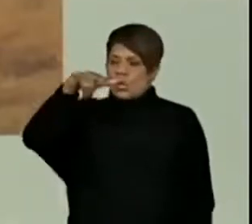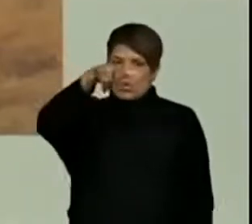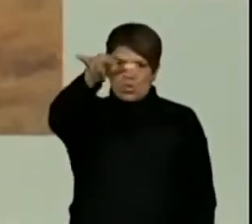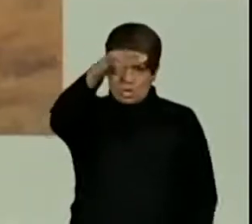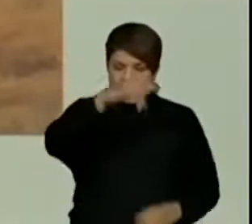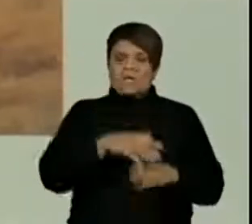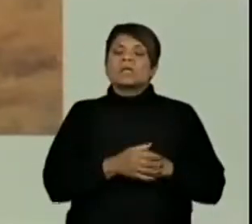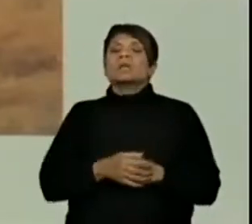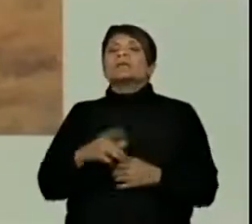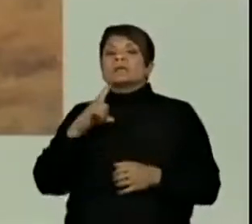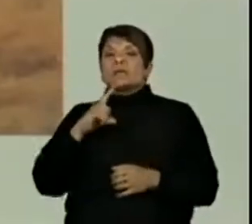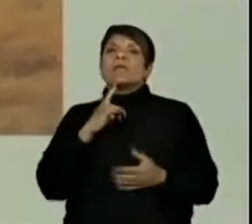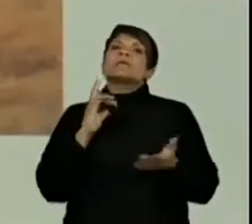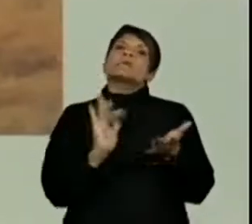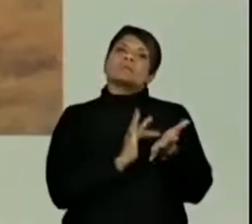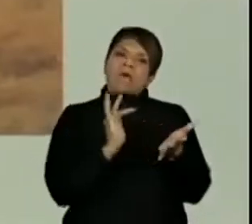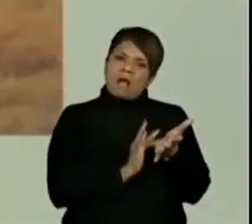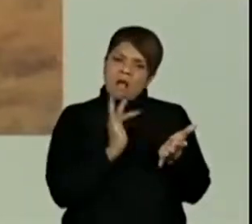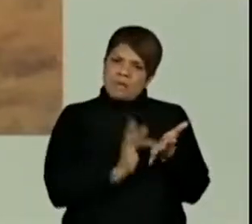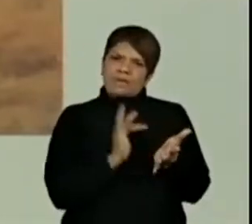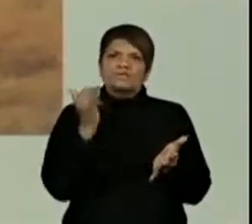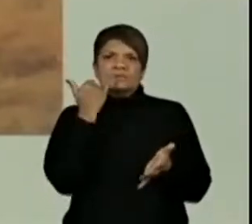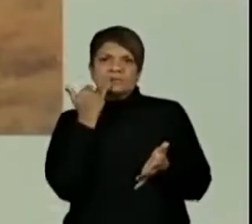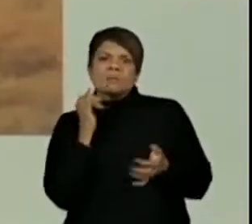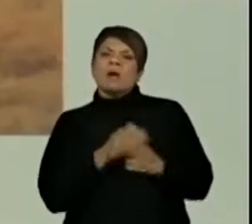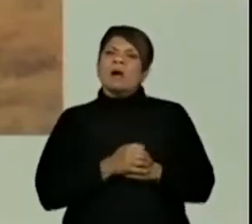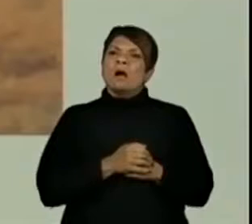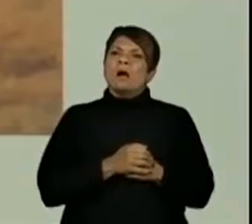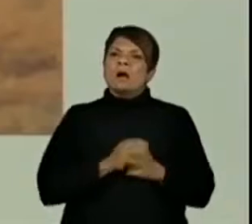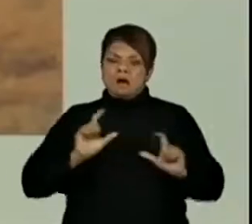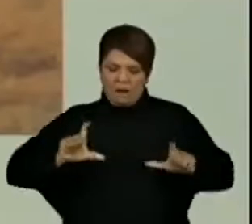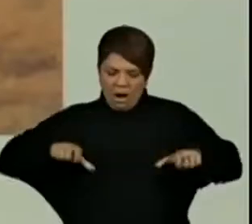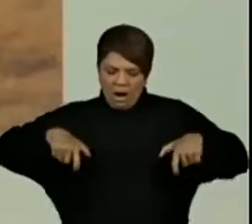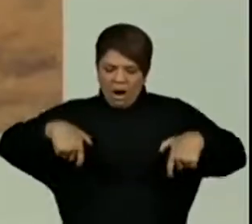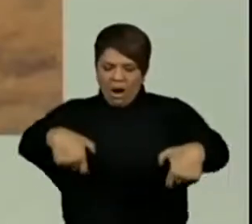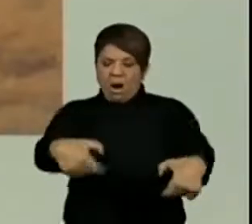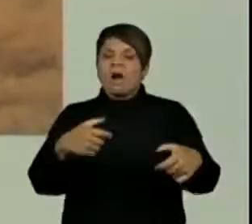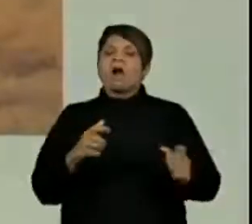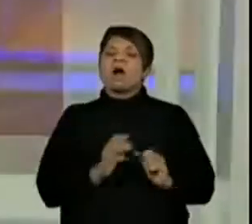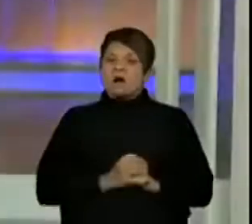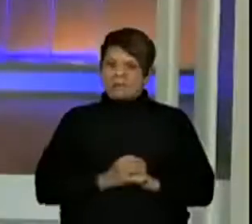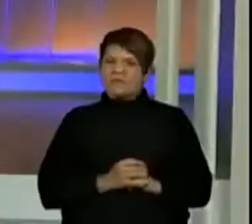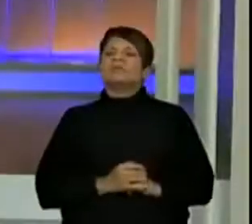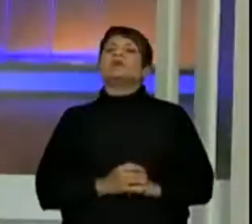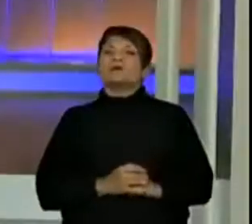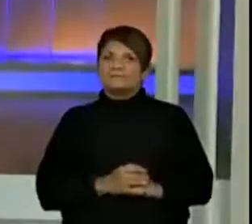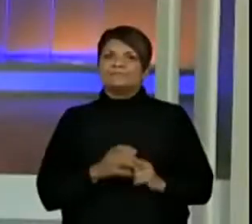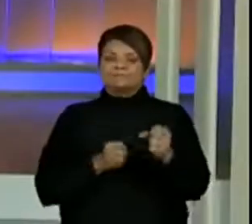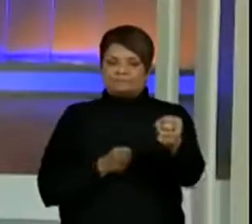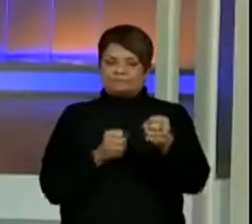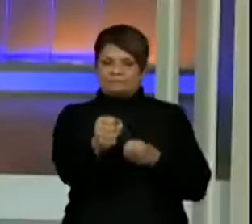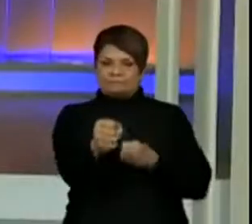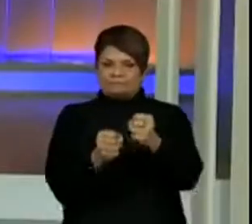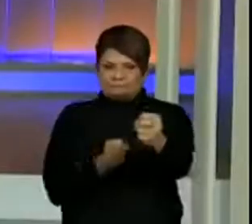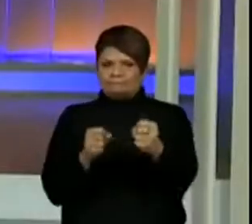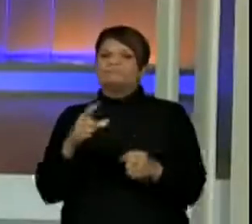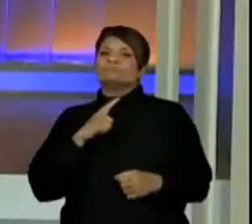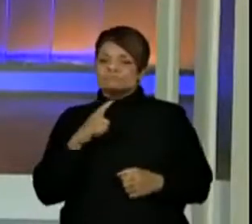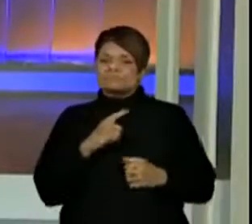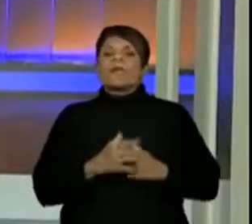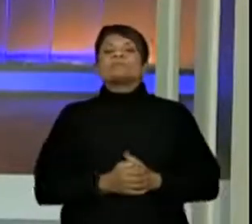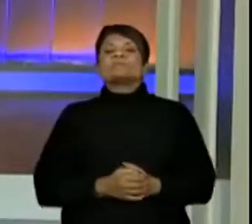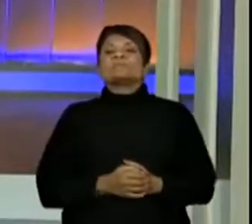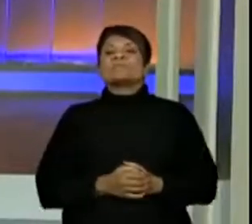tablet. O mais? Tem um caminhão. Geralmente os caminhões já são todos agora, tudo eletrônico, né? Muito bem.